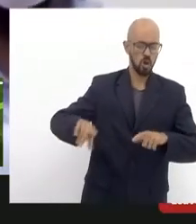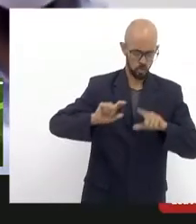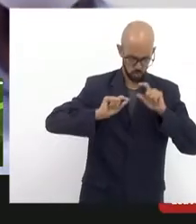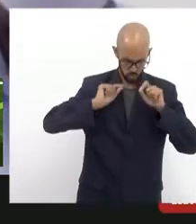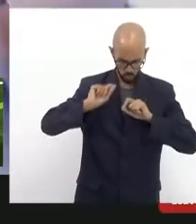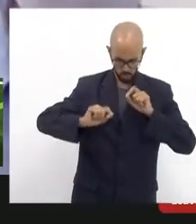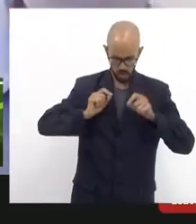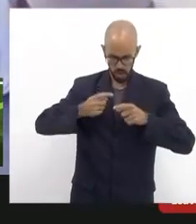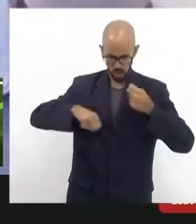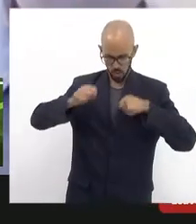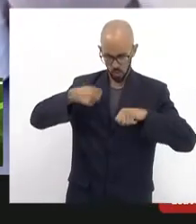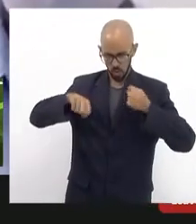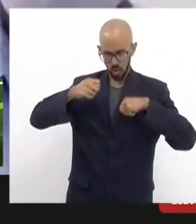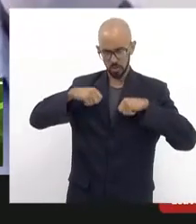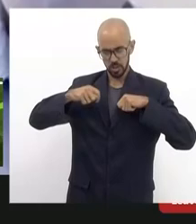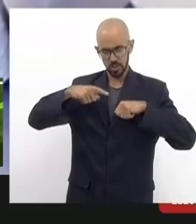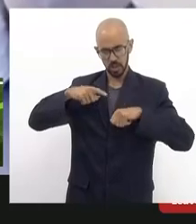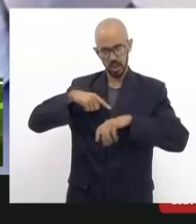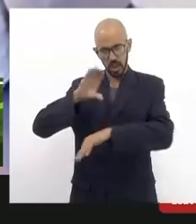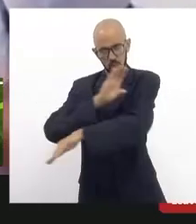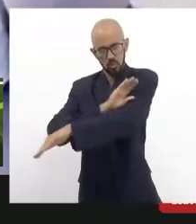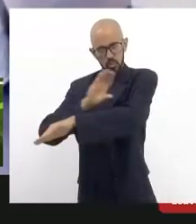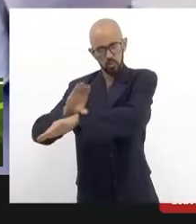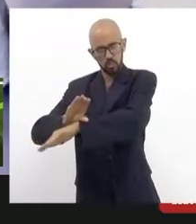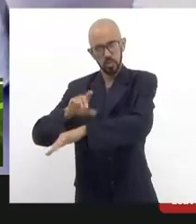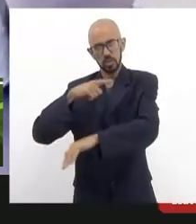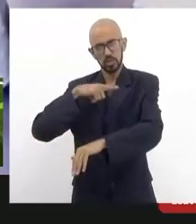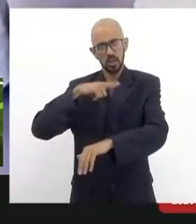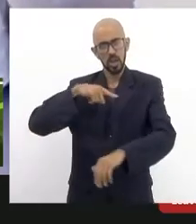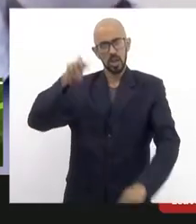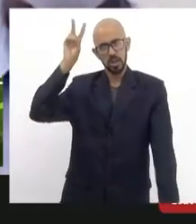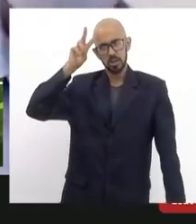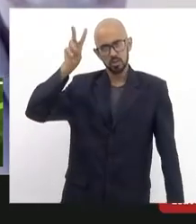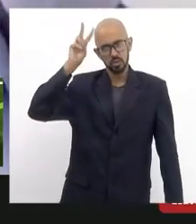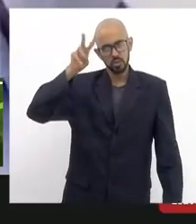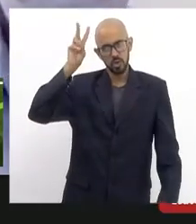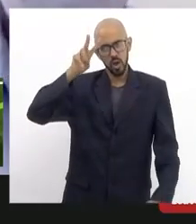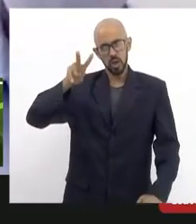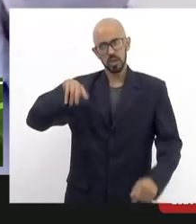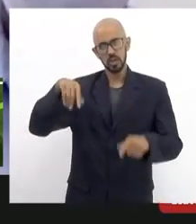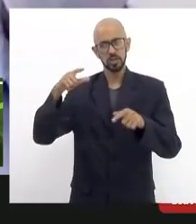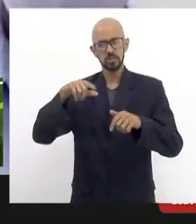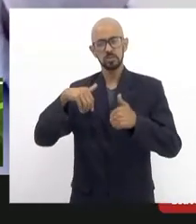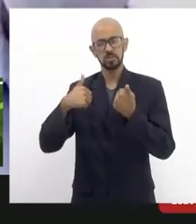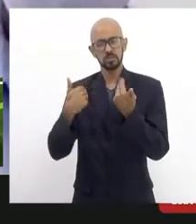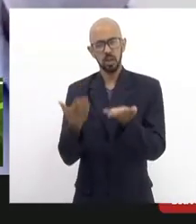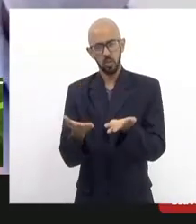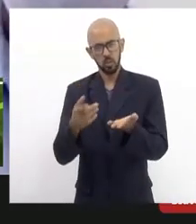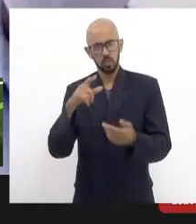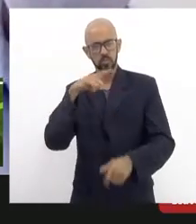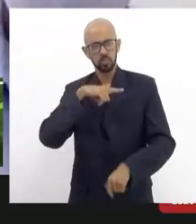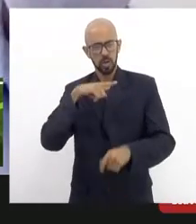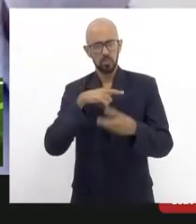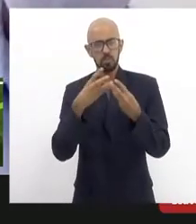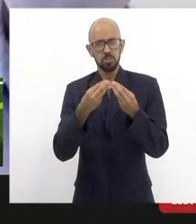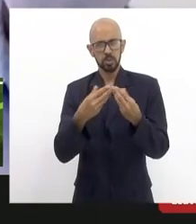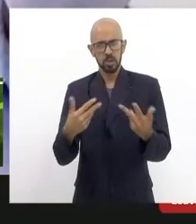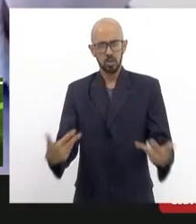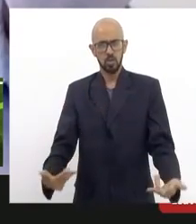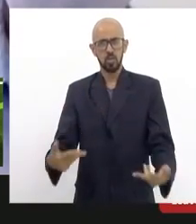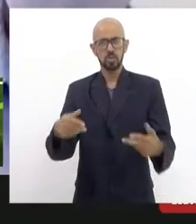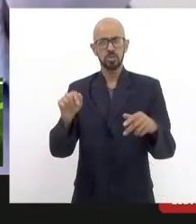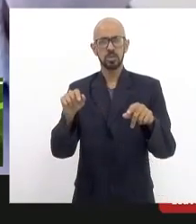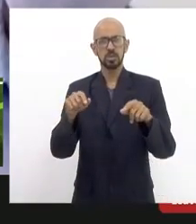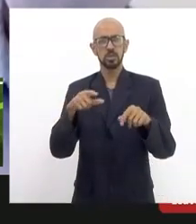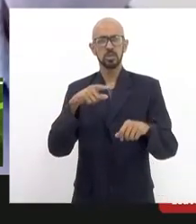econômica tem a questão cultural tem a questão histórica ou seja tem muita coisa aí que